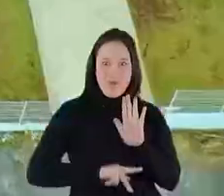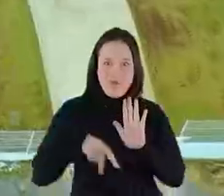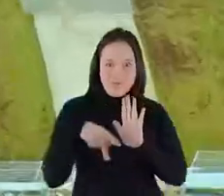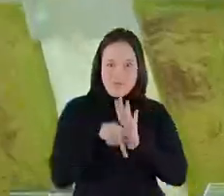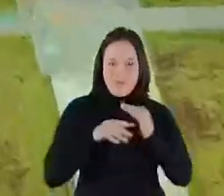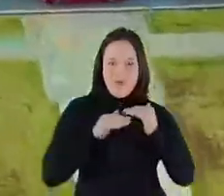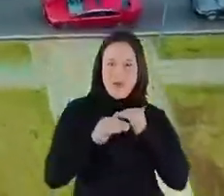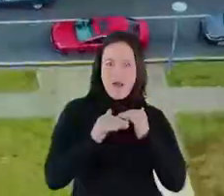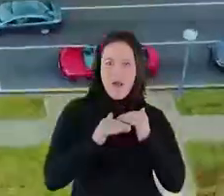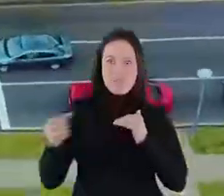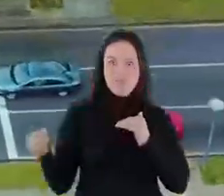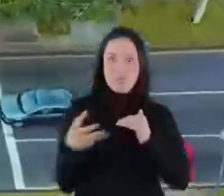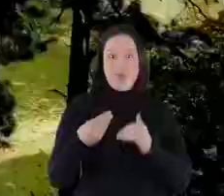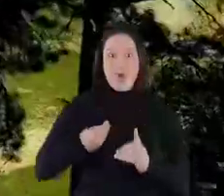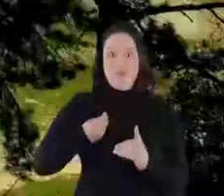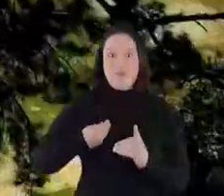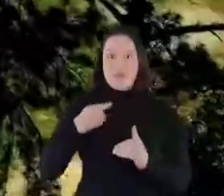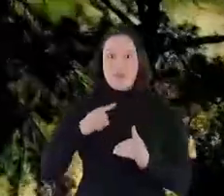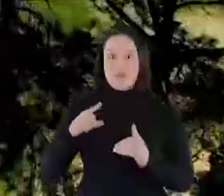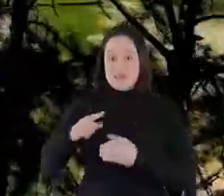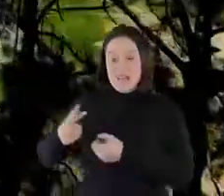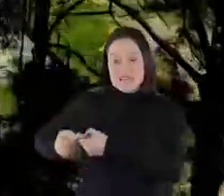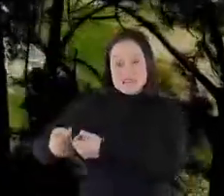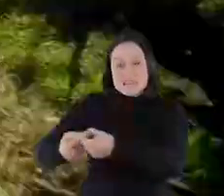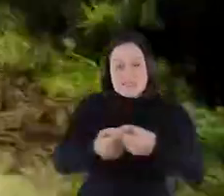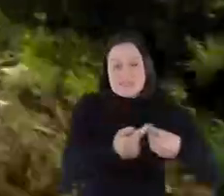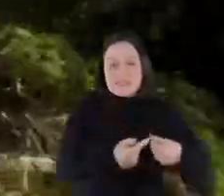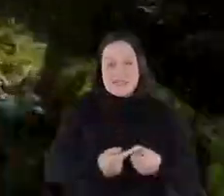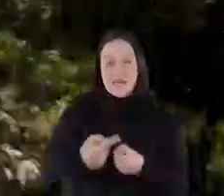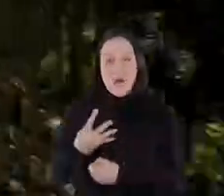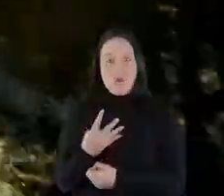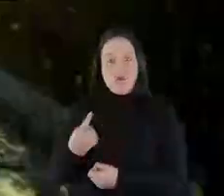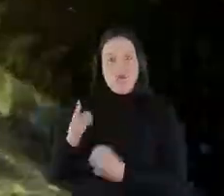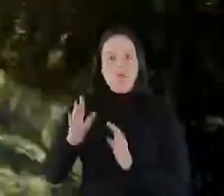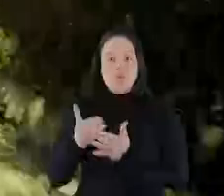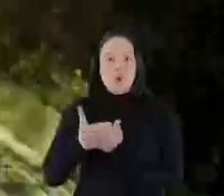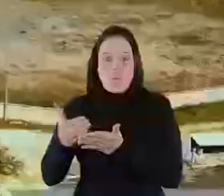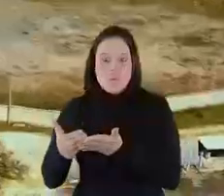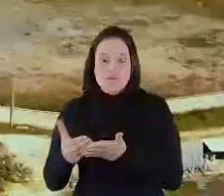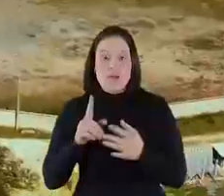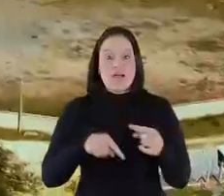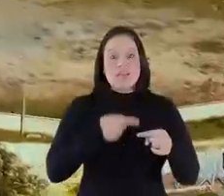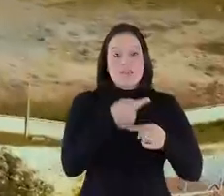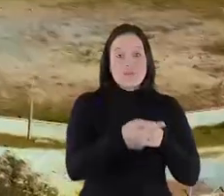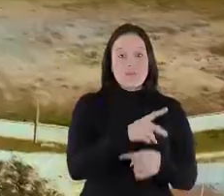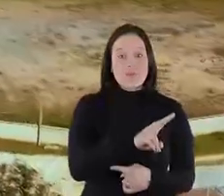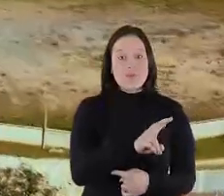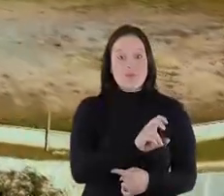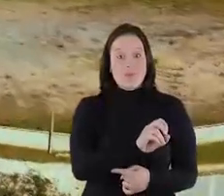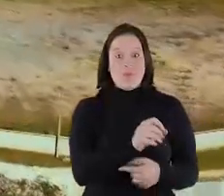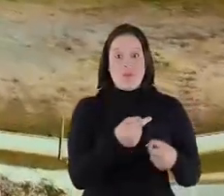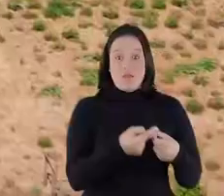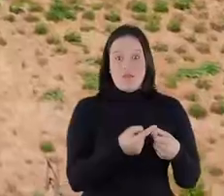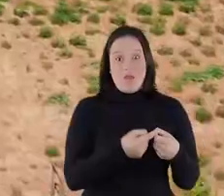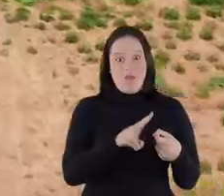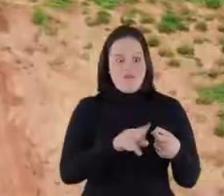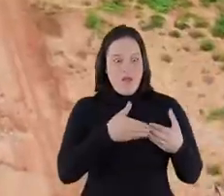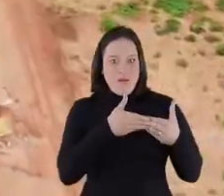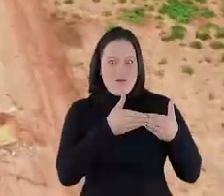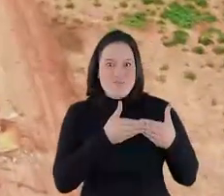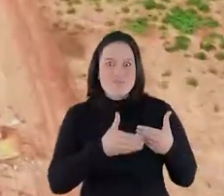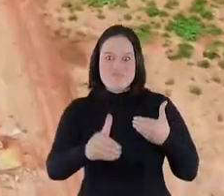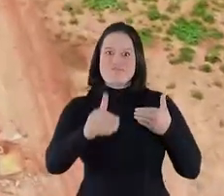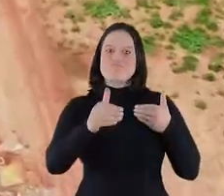Tem mais entrega. As obras já começaram em 41 cidades do Paraná. E em outras 50 cidades, as obras começam em breve.